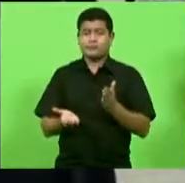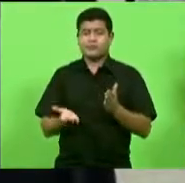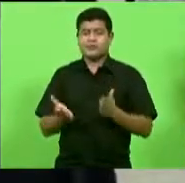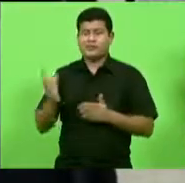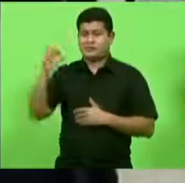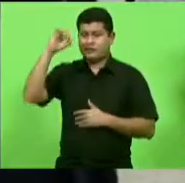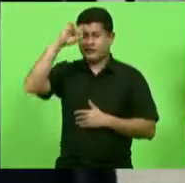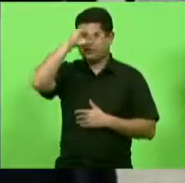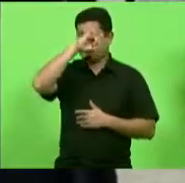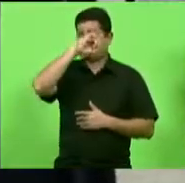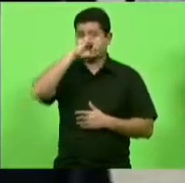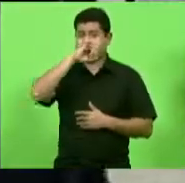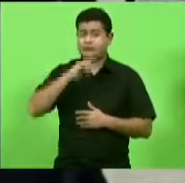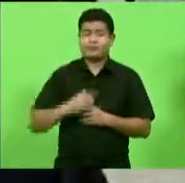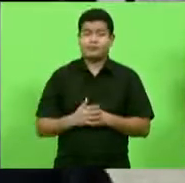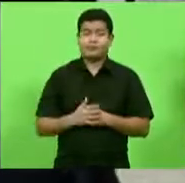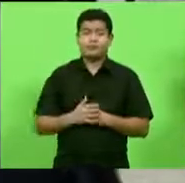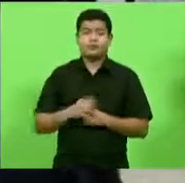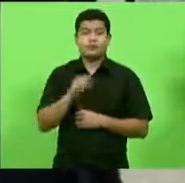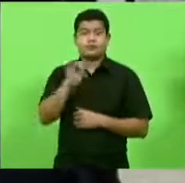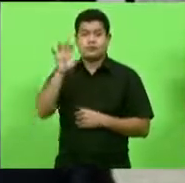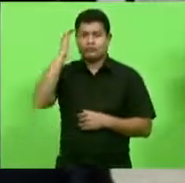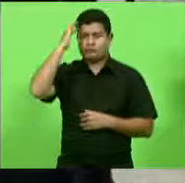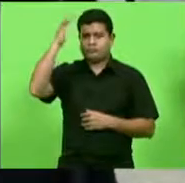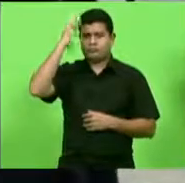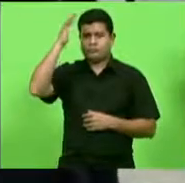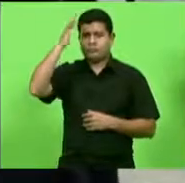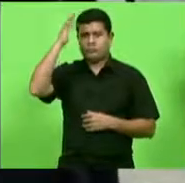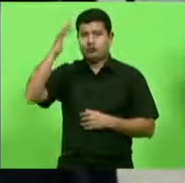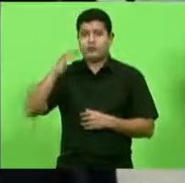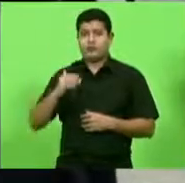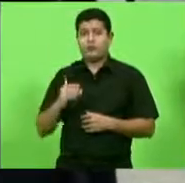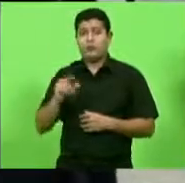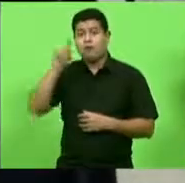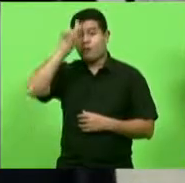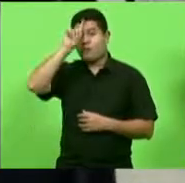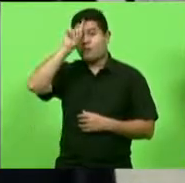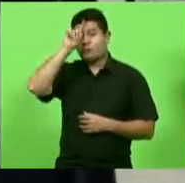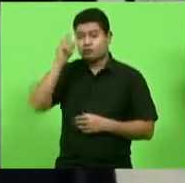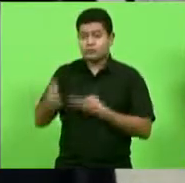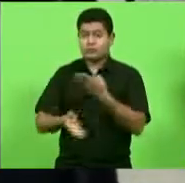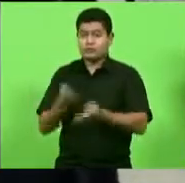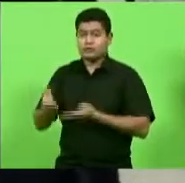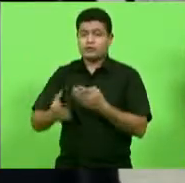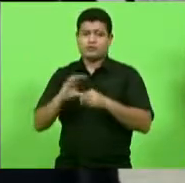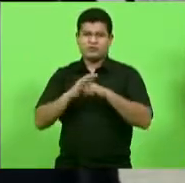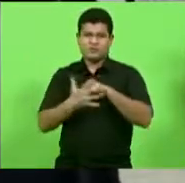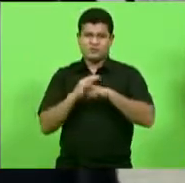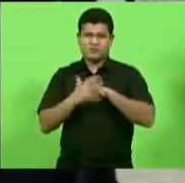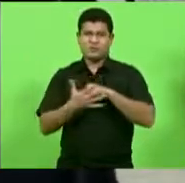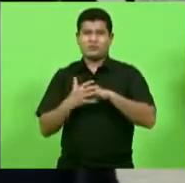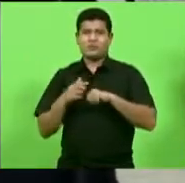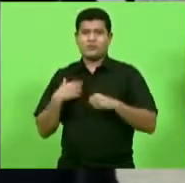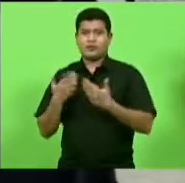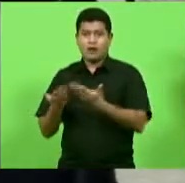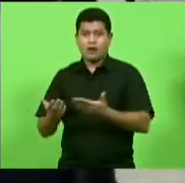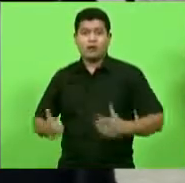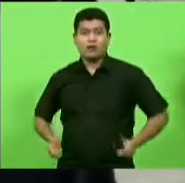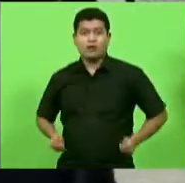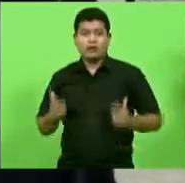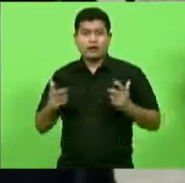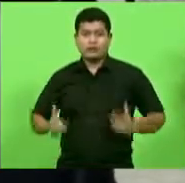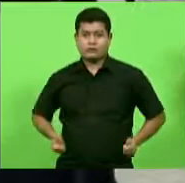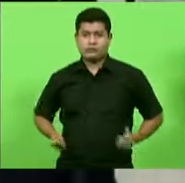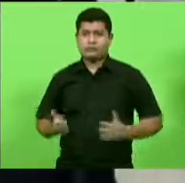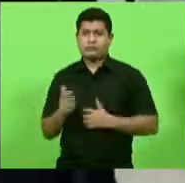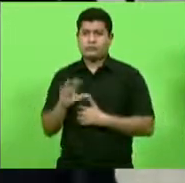intensa vocês terem uma ideia os hospitais que atendem o covid o custo do covid mais